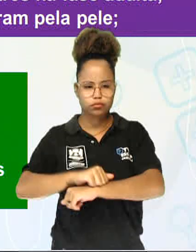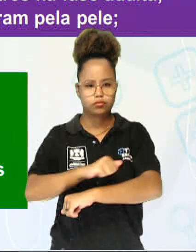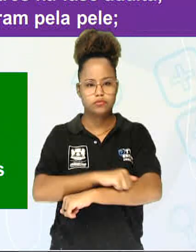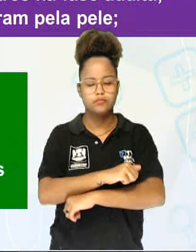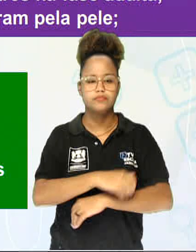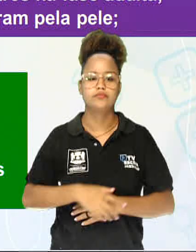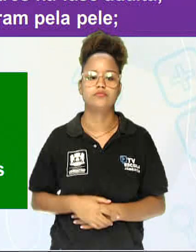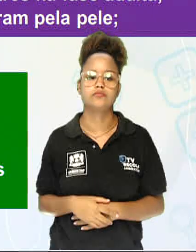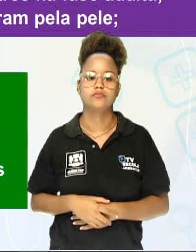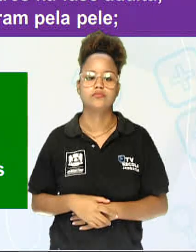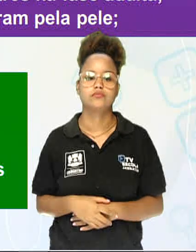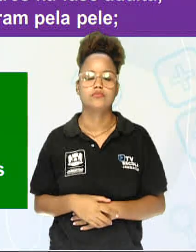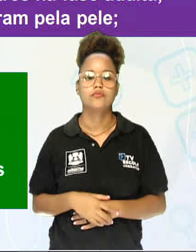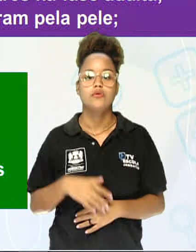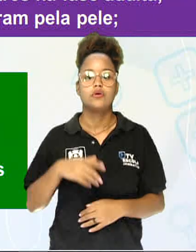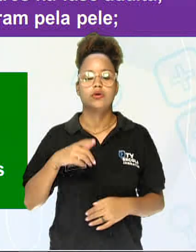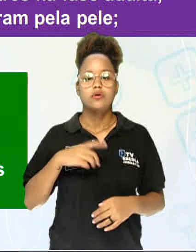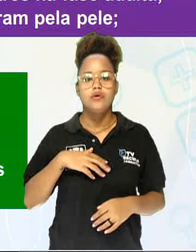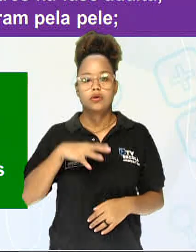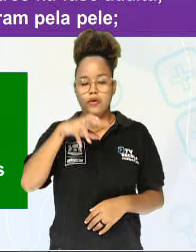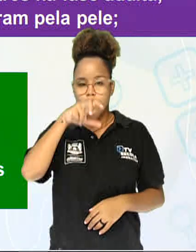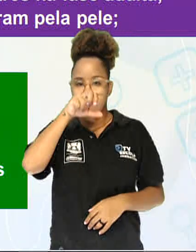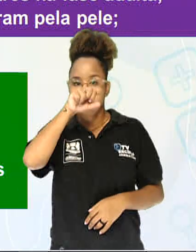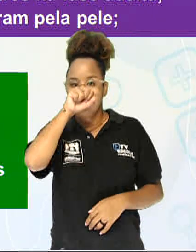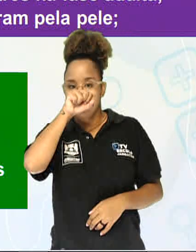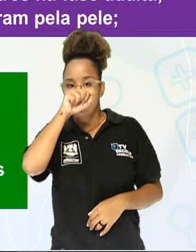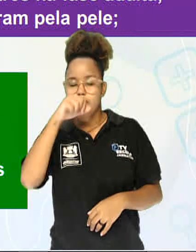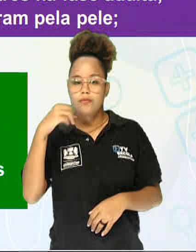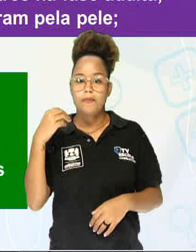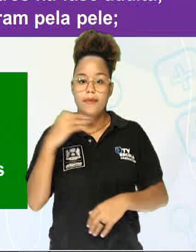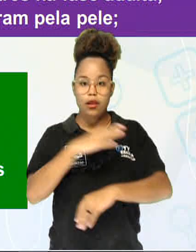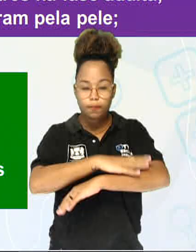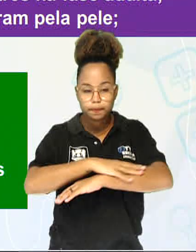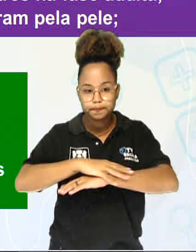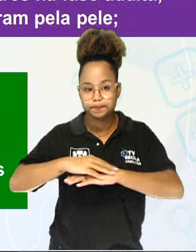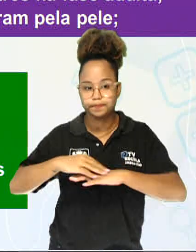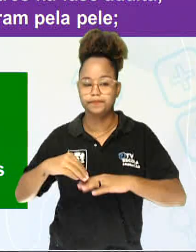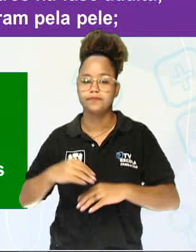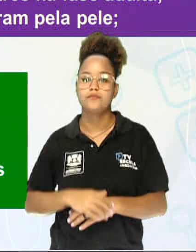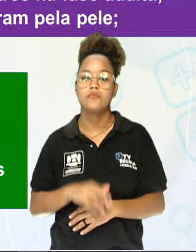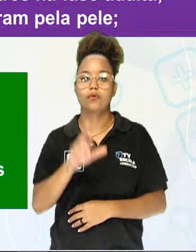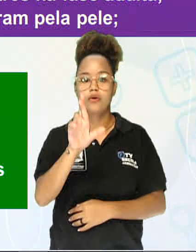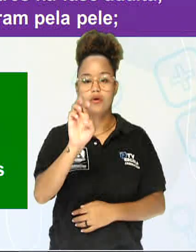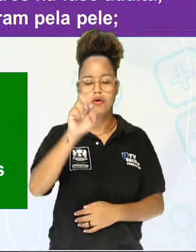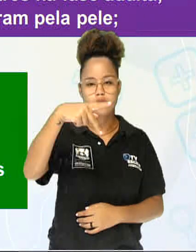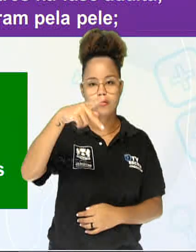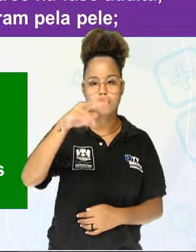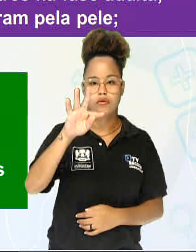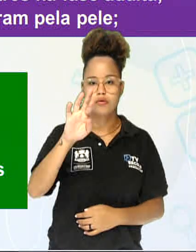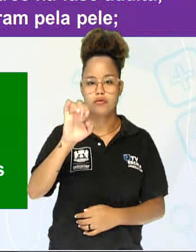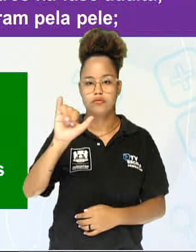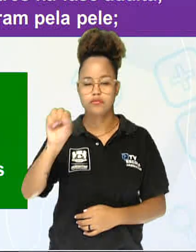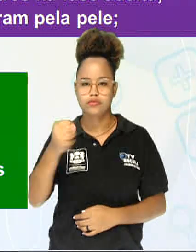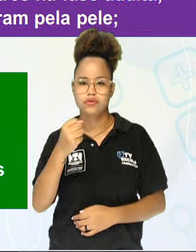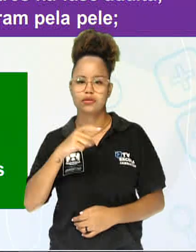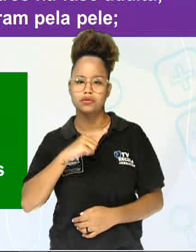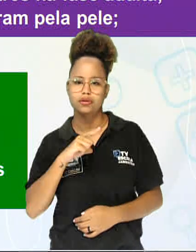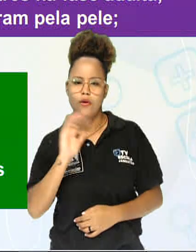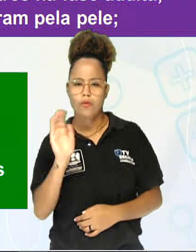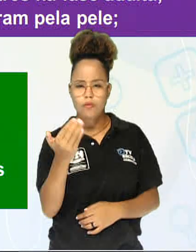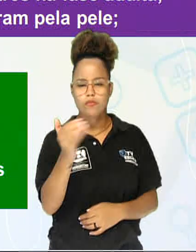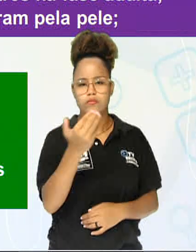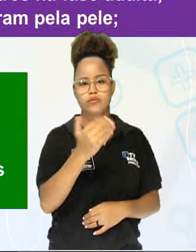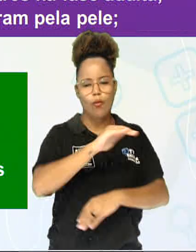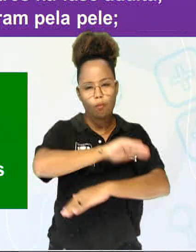respiram pela pele. Já os répteis, têm o corpo coberto por escamas, placas duras, ou